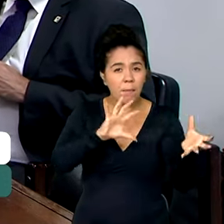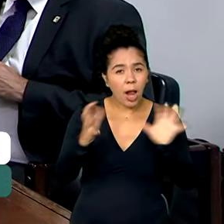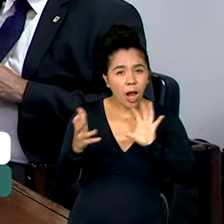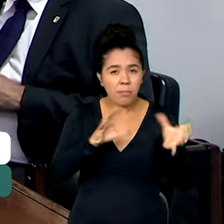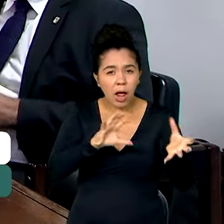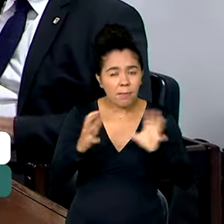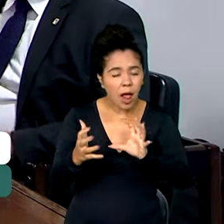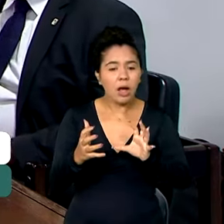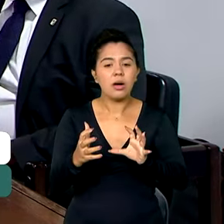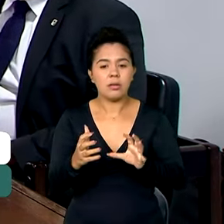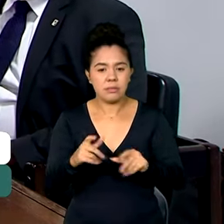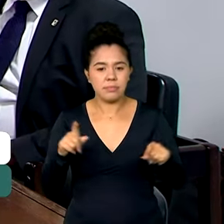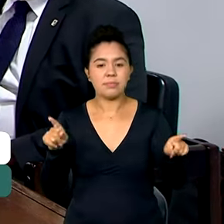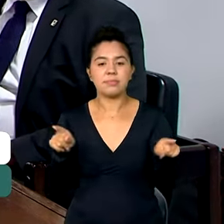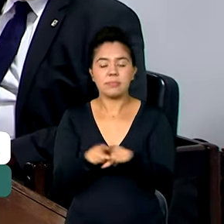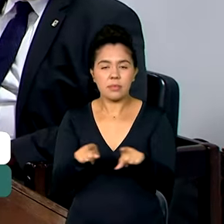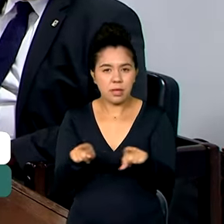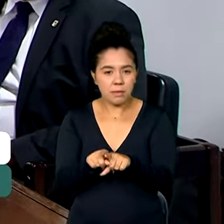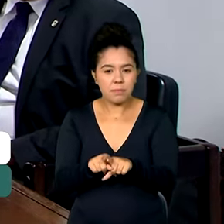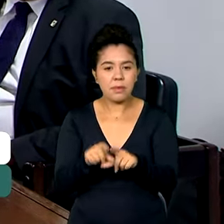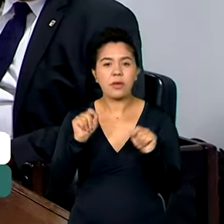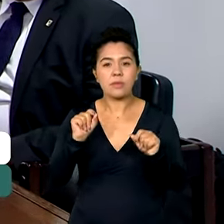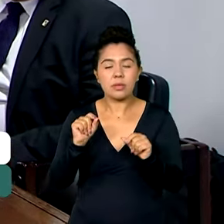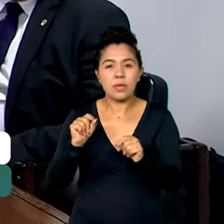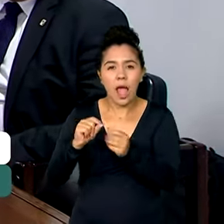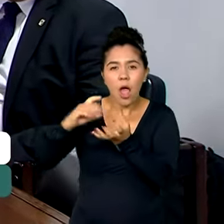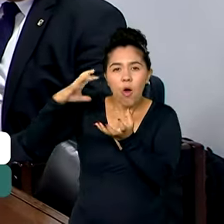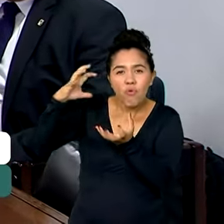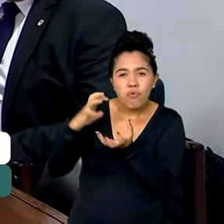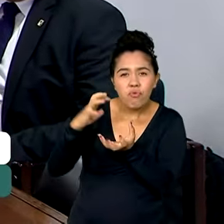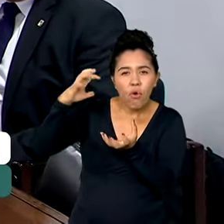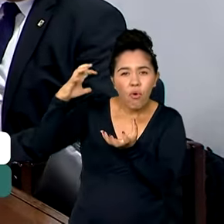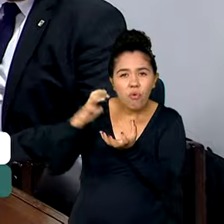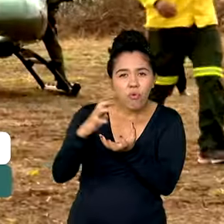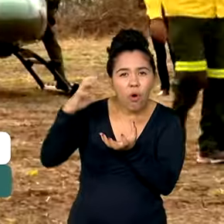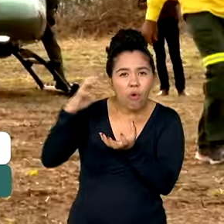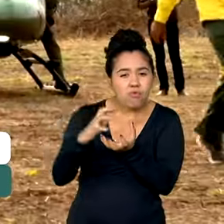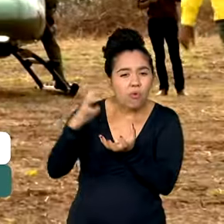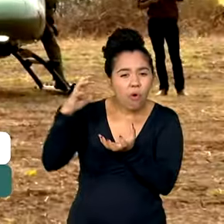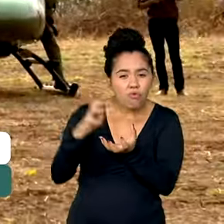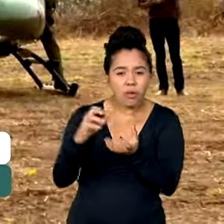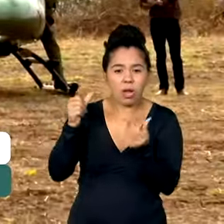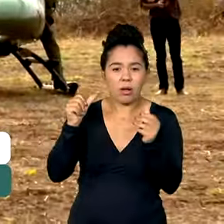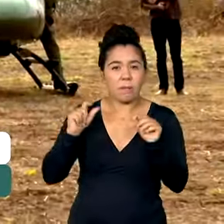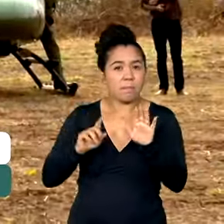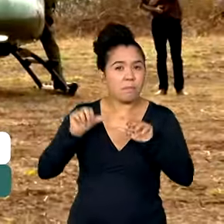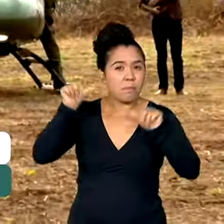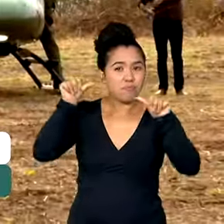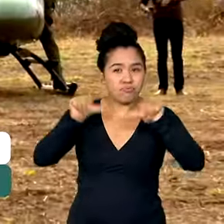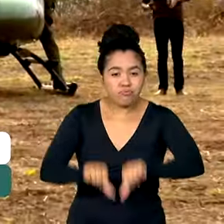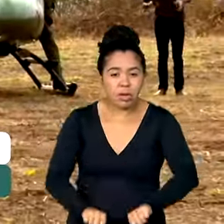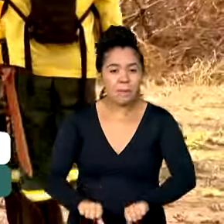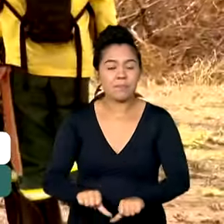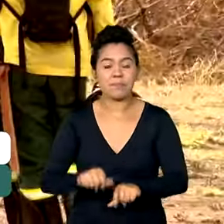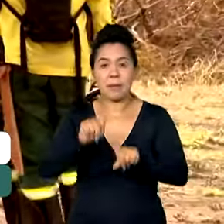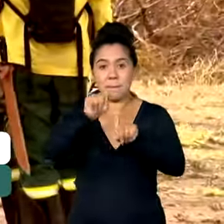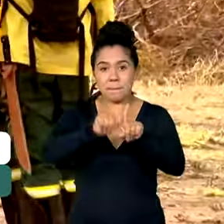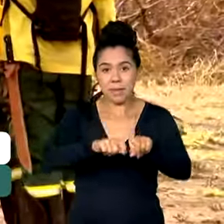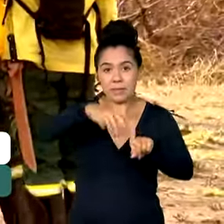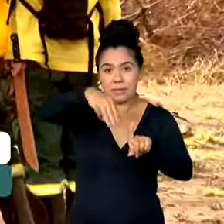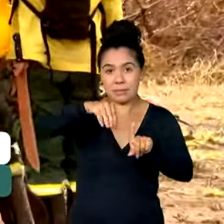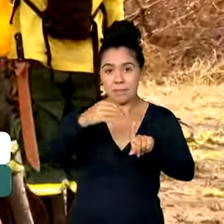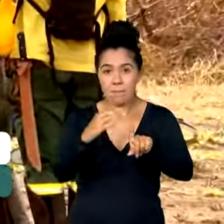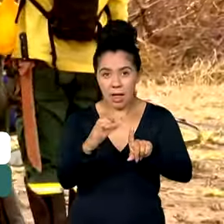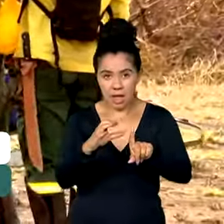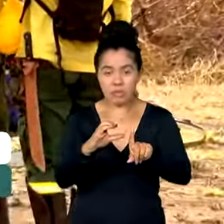as concentrações de gás de efeito estufa continuam a aumentar. Em março, antes mesmo da seca, o